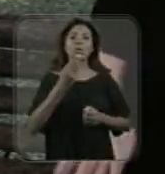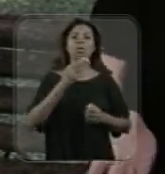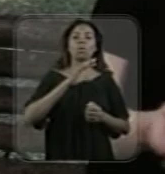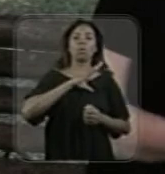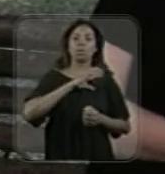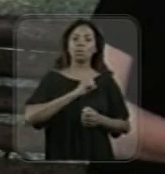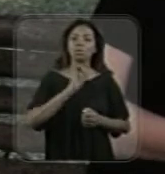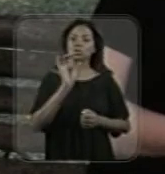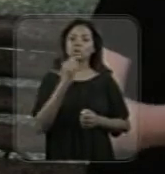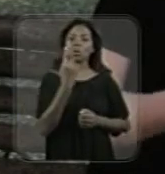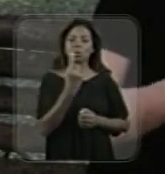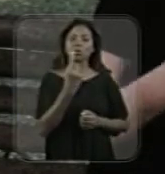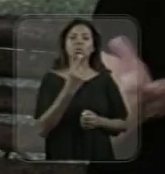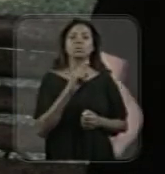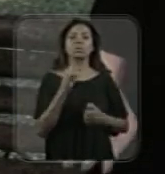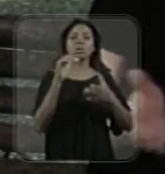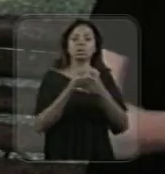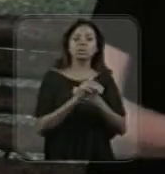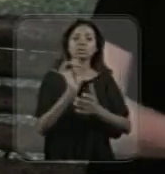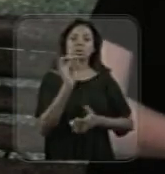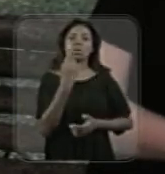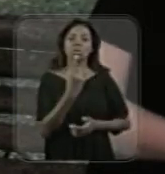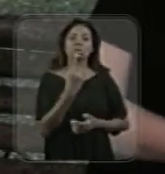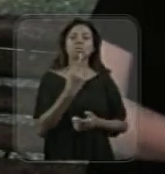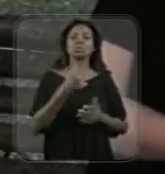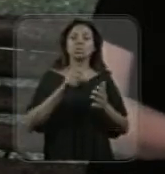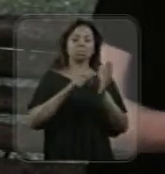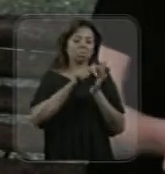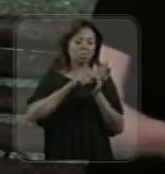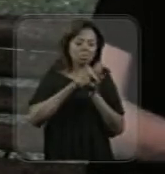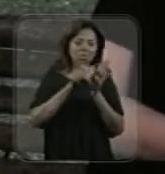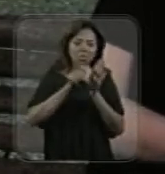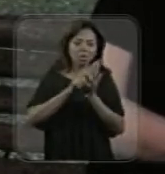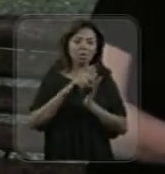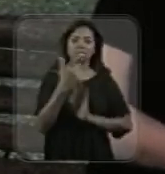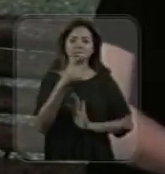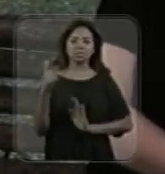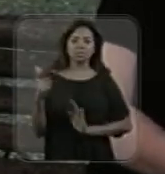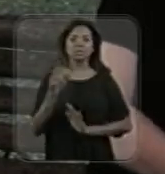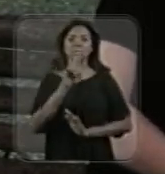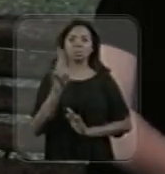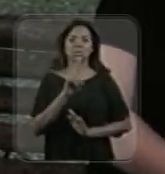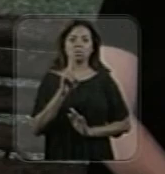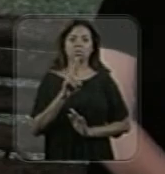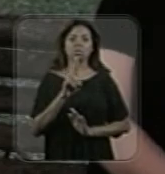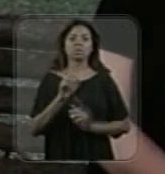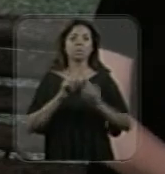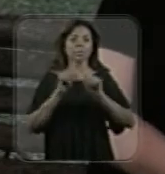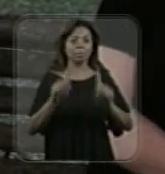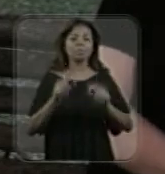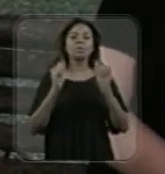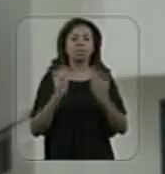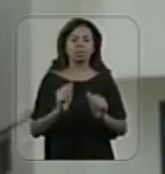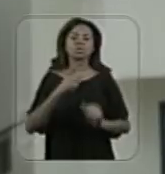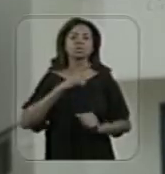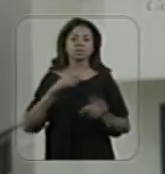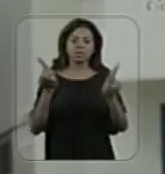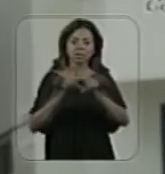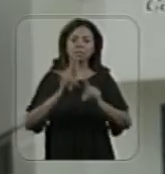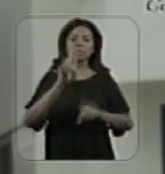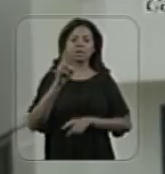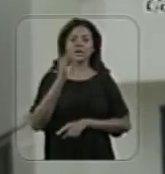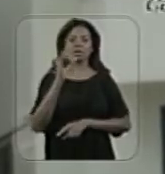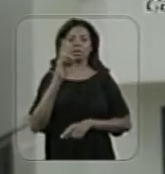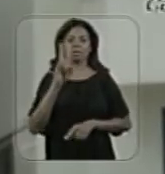não são usuários de drogas, não são profissionais do sexo e que as pessoas esquecem que são vulneráveis ao HIV. Que não é